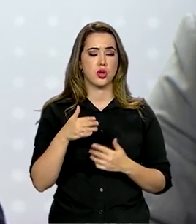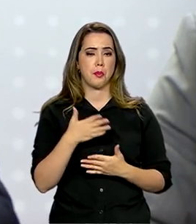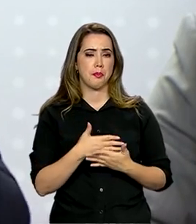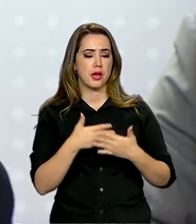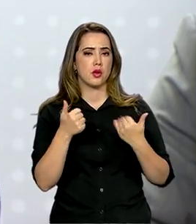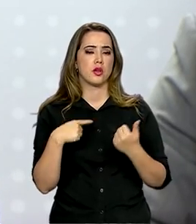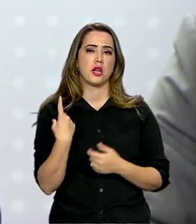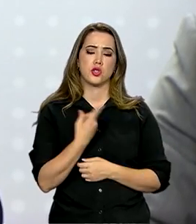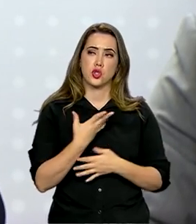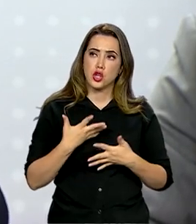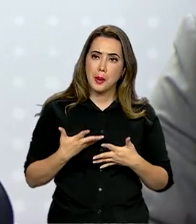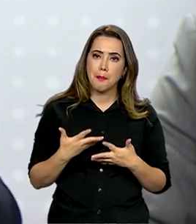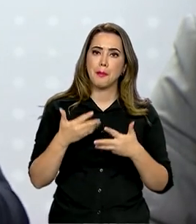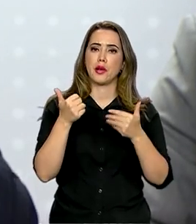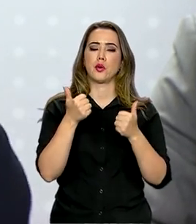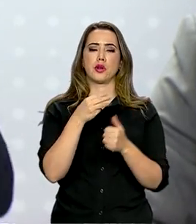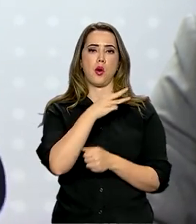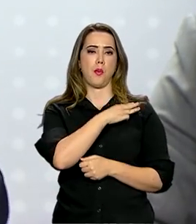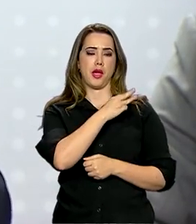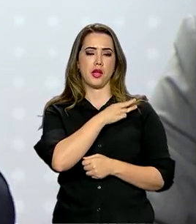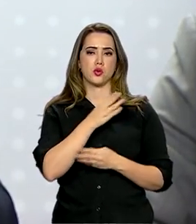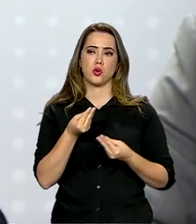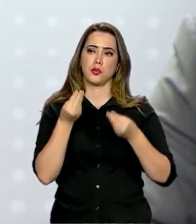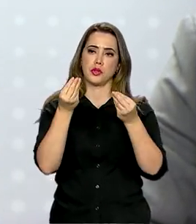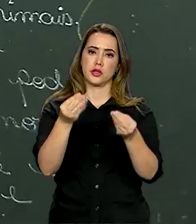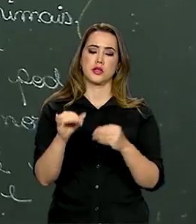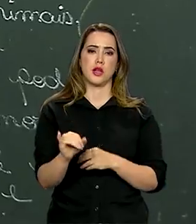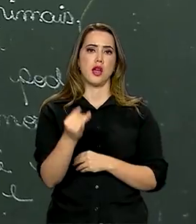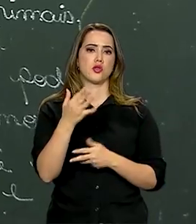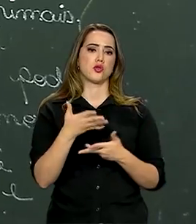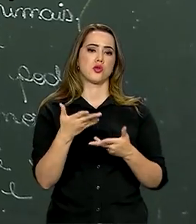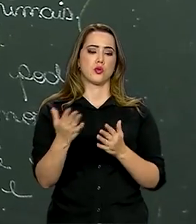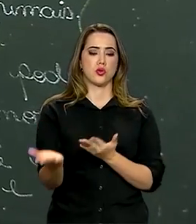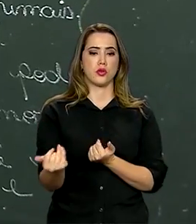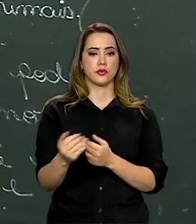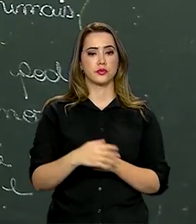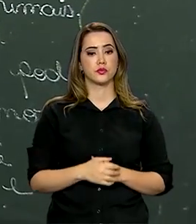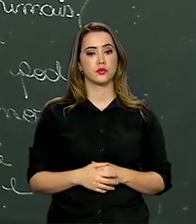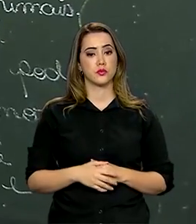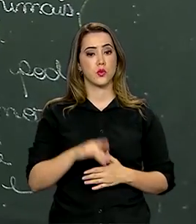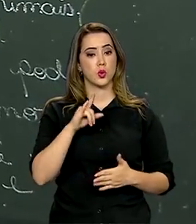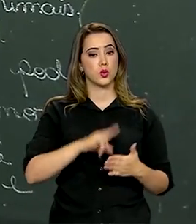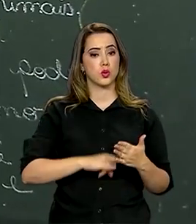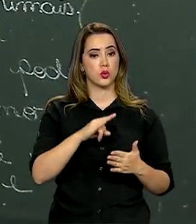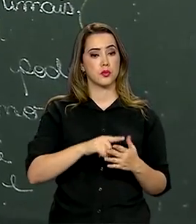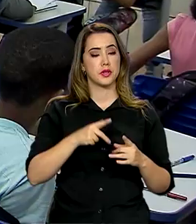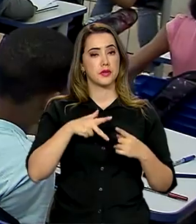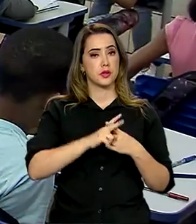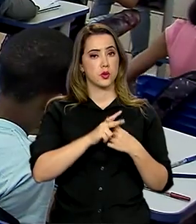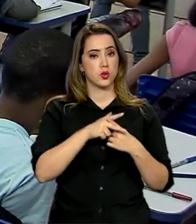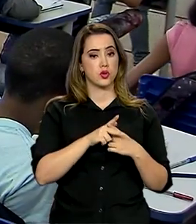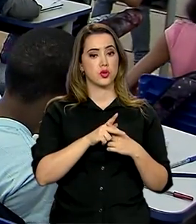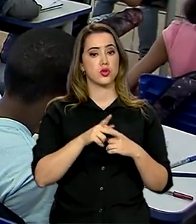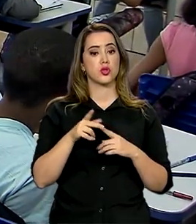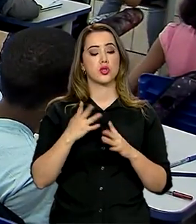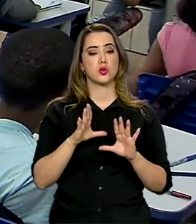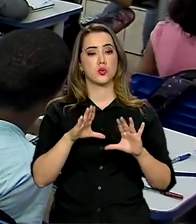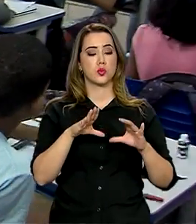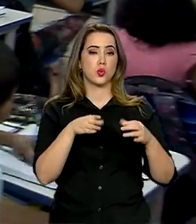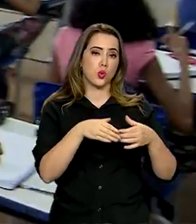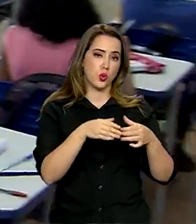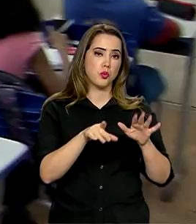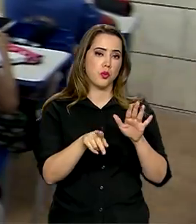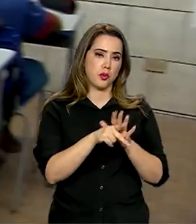claro que nós queremos melhorar o ensino médio, dar mais oportunidade aos nossos jovens. O documento será revisado por órgãos educacionais até 21 de